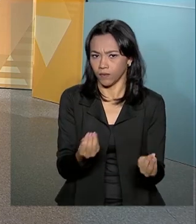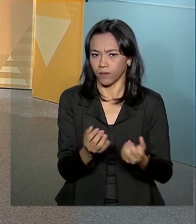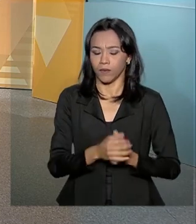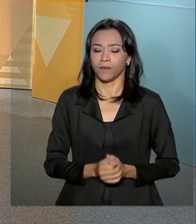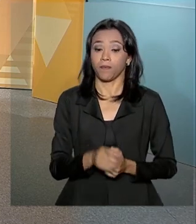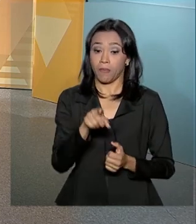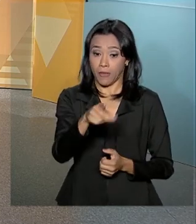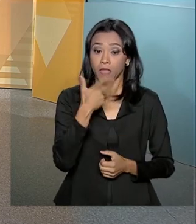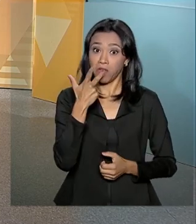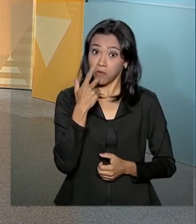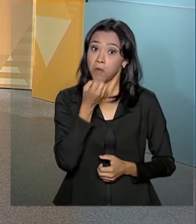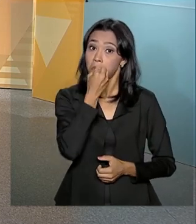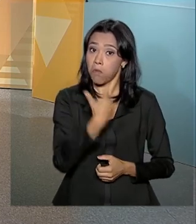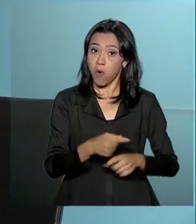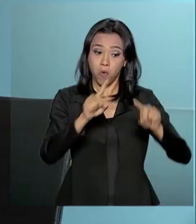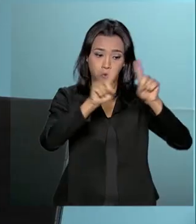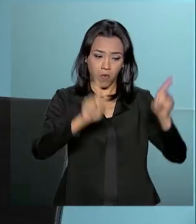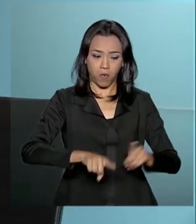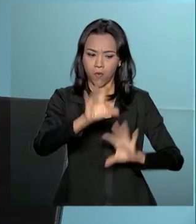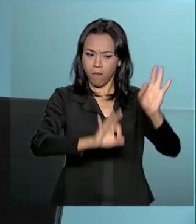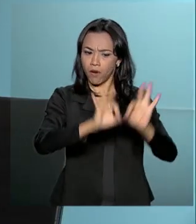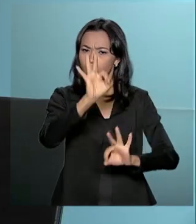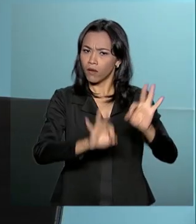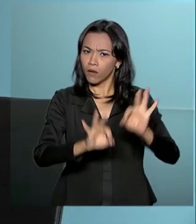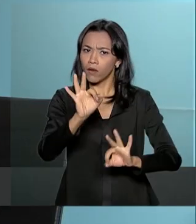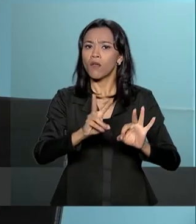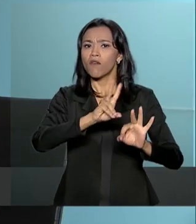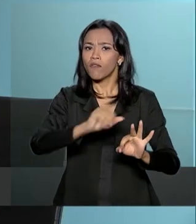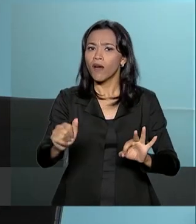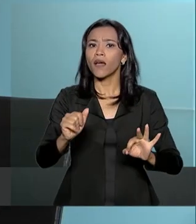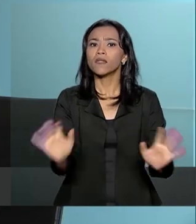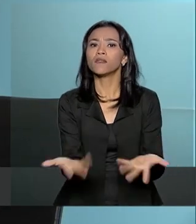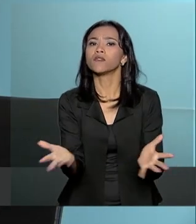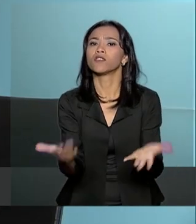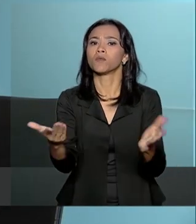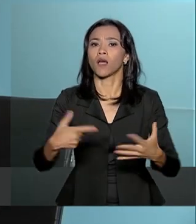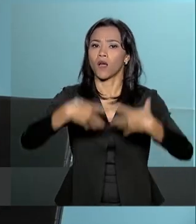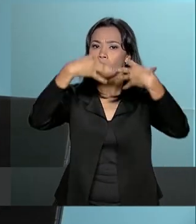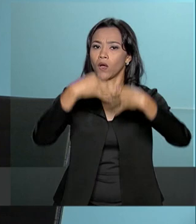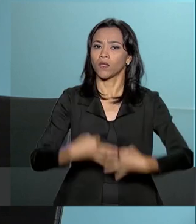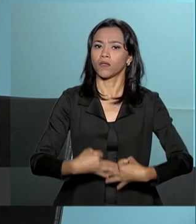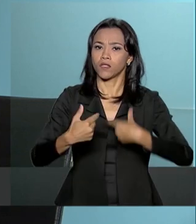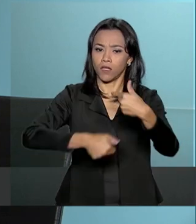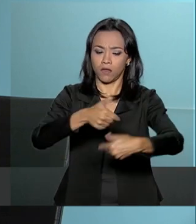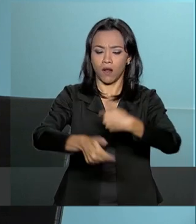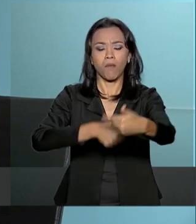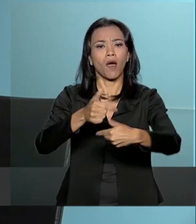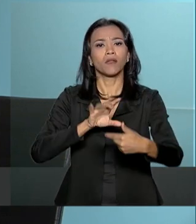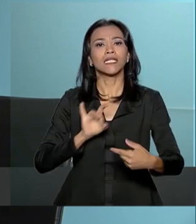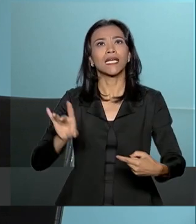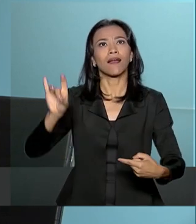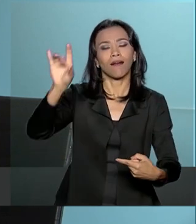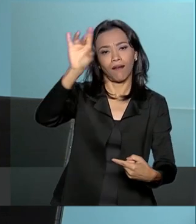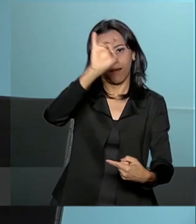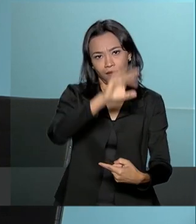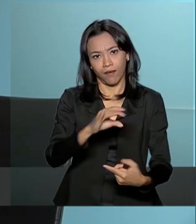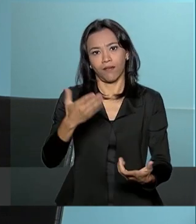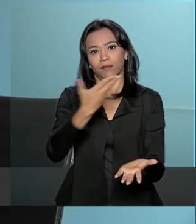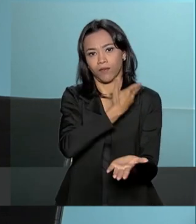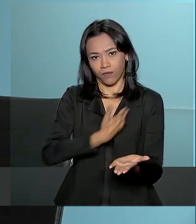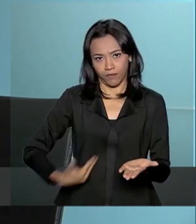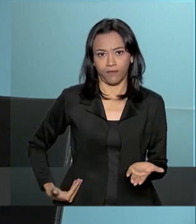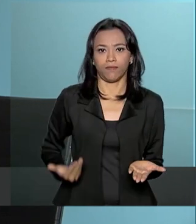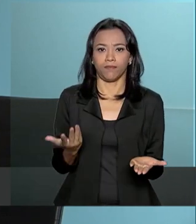plano é muito bom porque ele vai desenvolver os programas de integridade dentro de cada órgão. A gente pretende